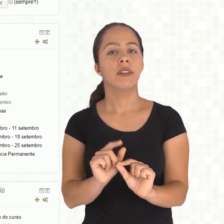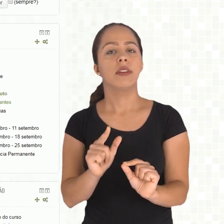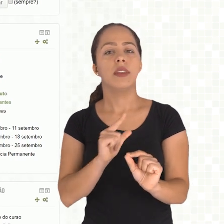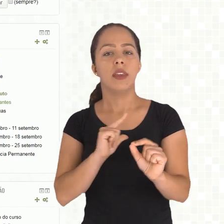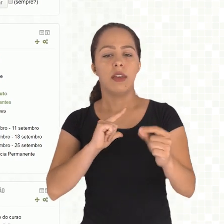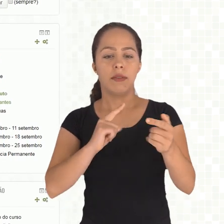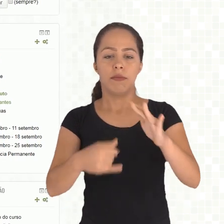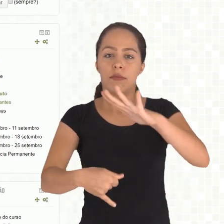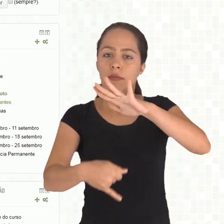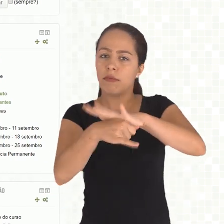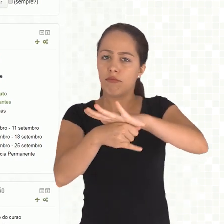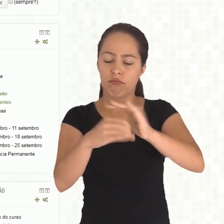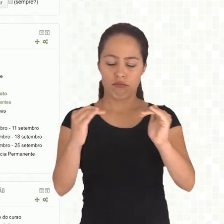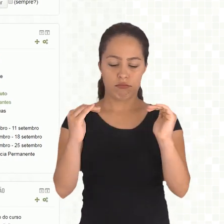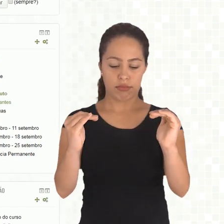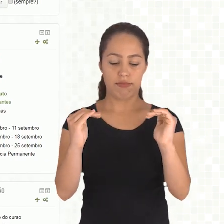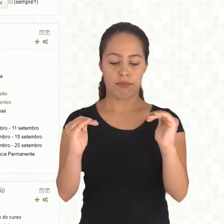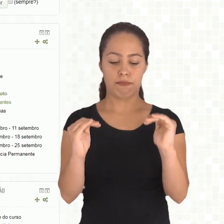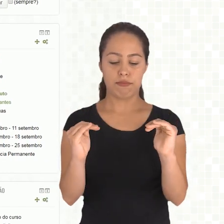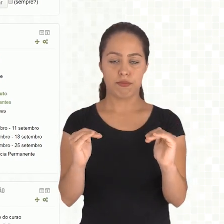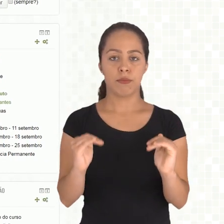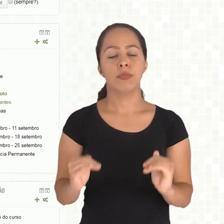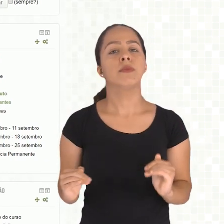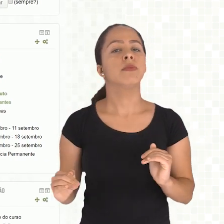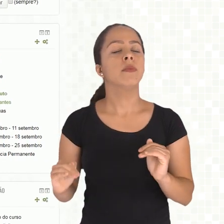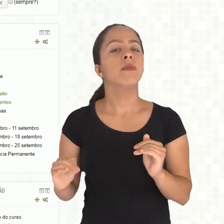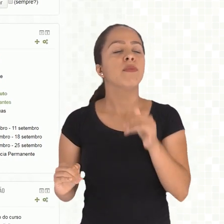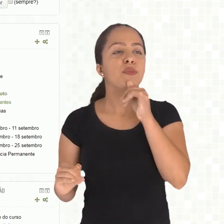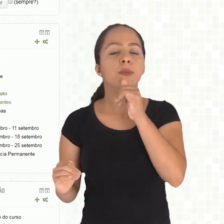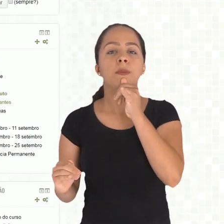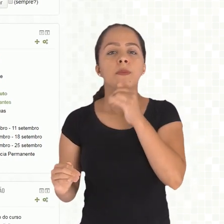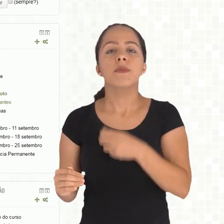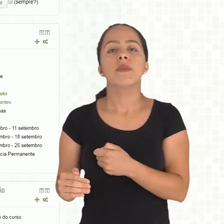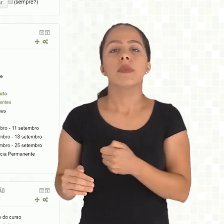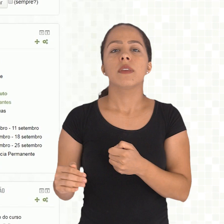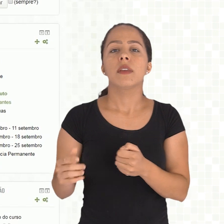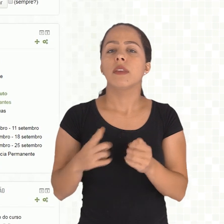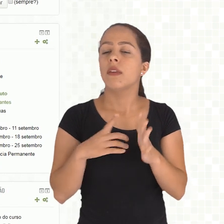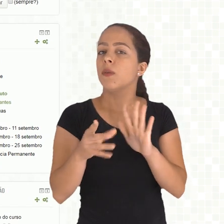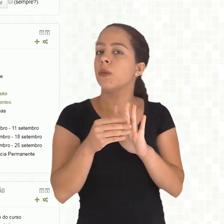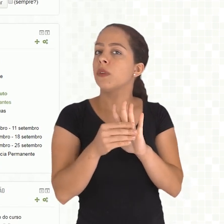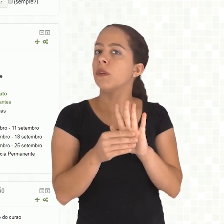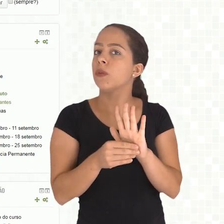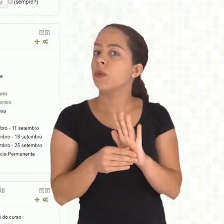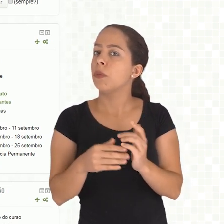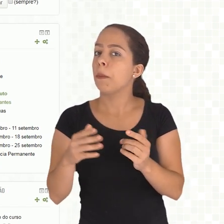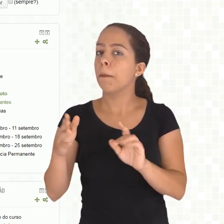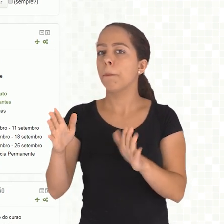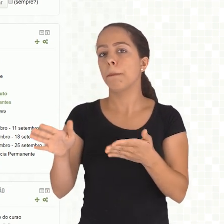pequena divisão, vamos dizer assim, próxima sessão de conteúdo.